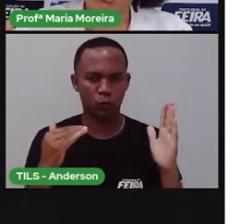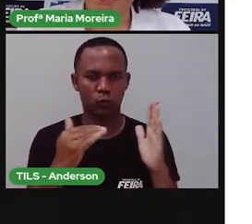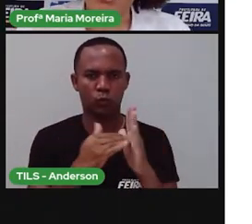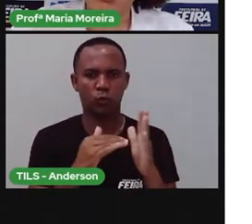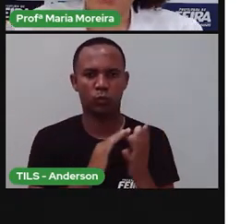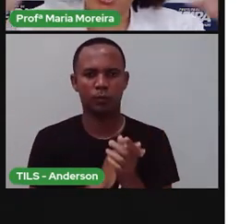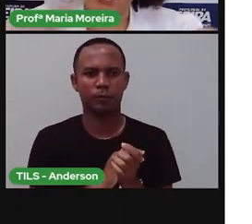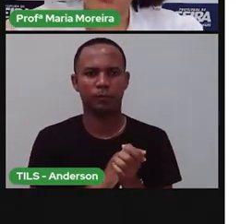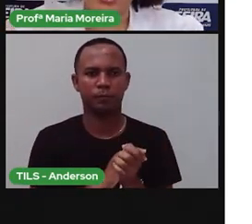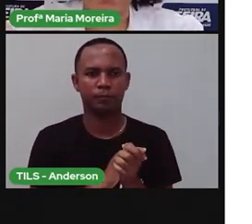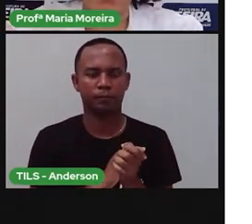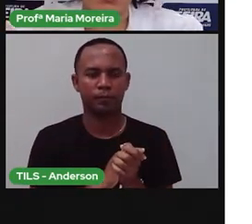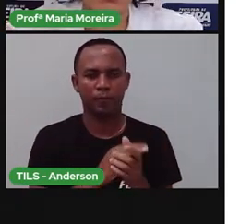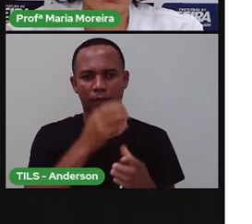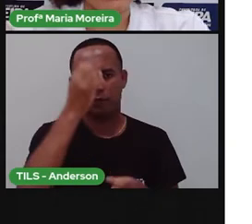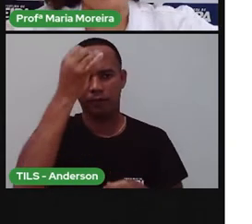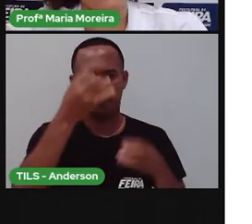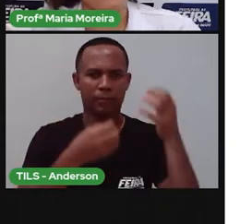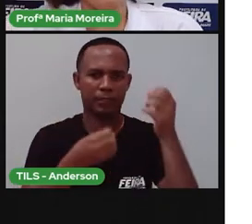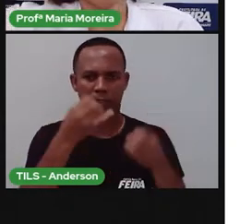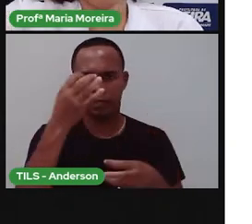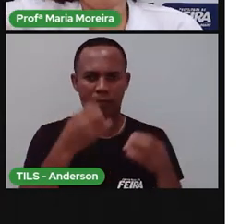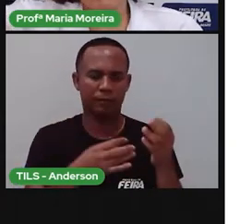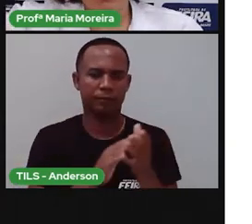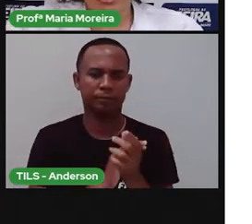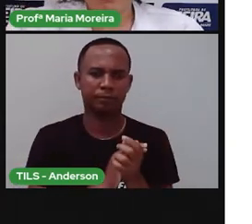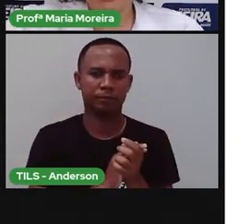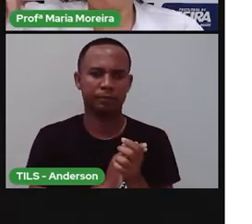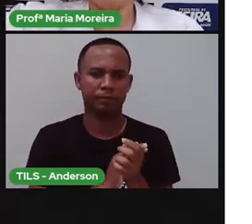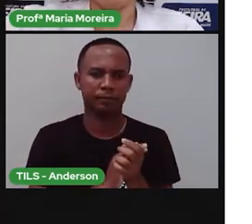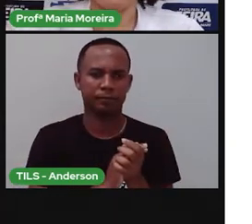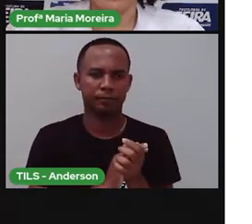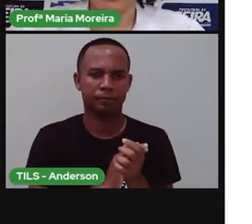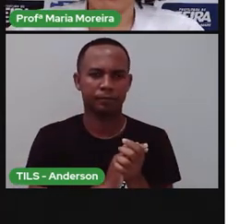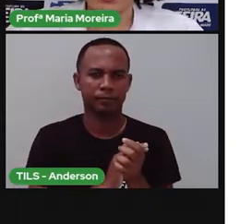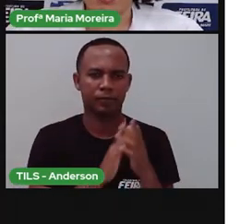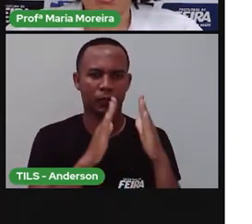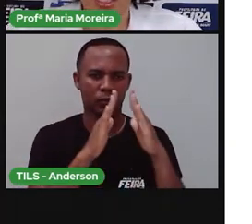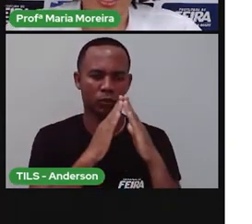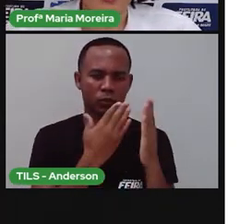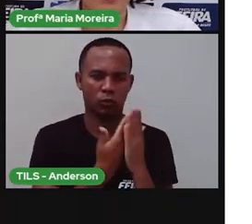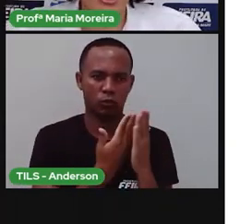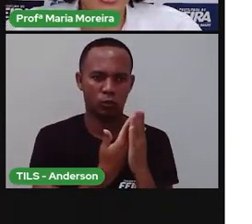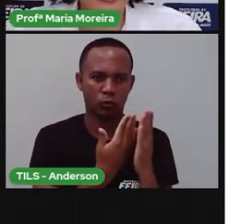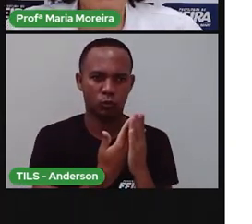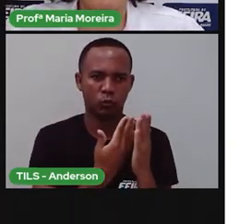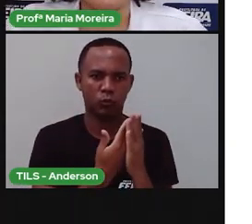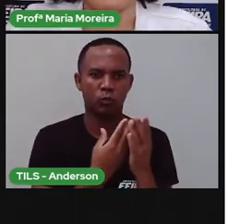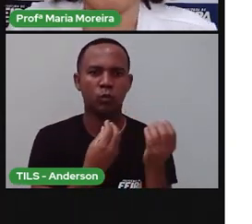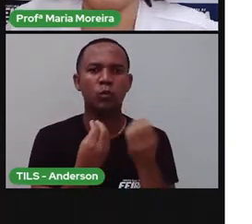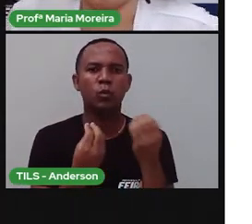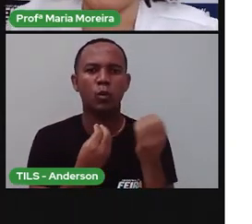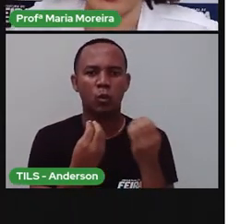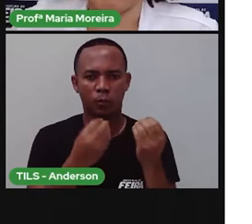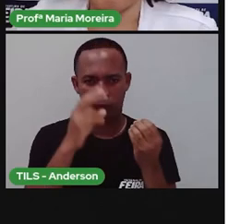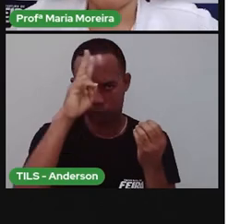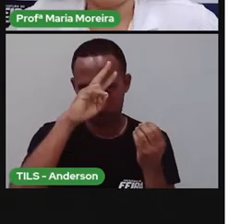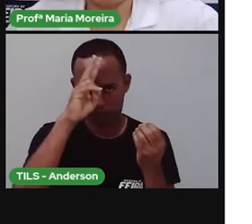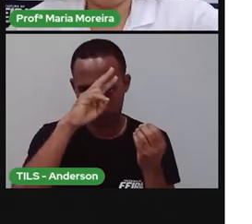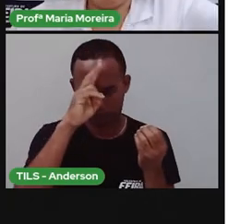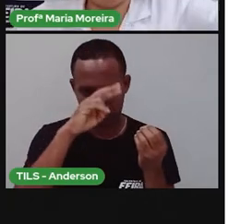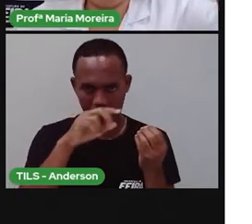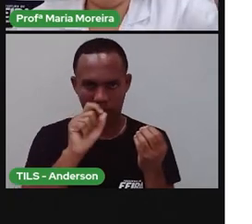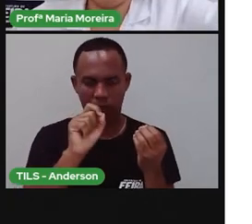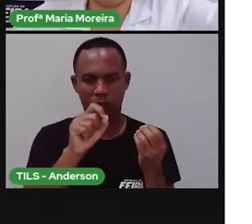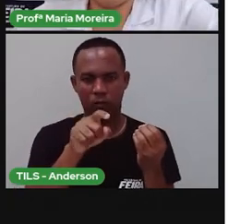A Pró acabou lendo rapidinho, que é só para explicar para vocês o seguinte. Vamos voltar lá para a aula de cordel, quando a Pró fala. Lembra que na aula de cordel,